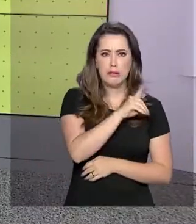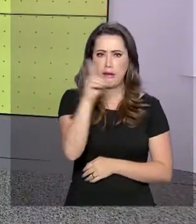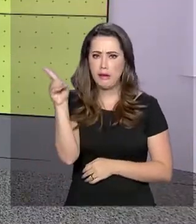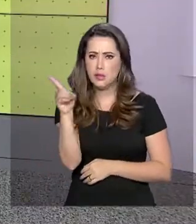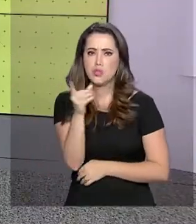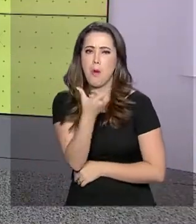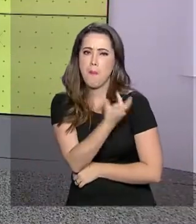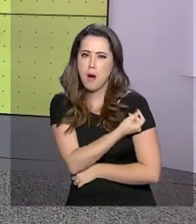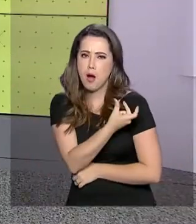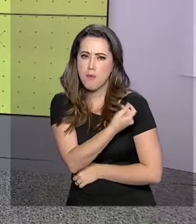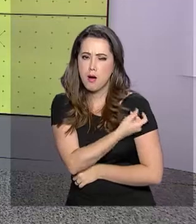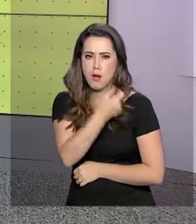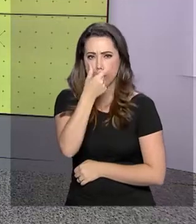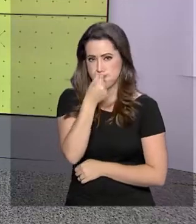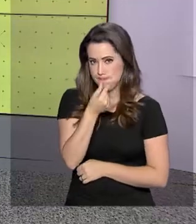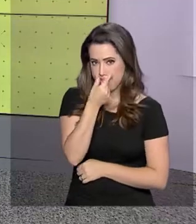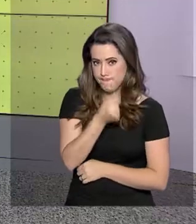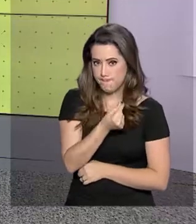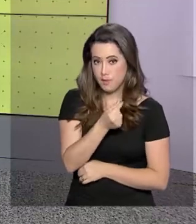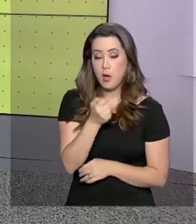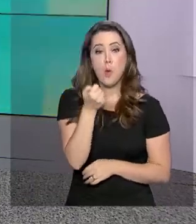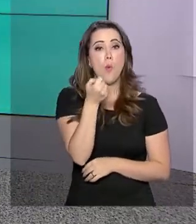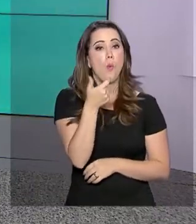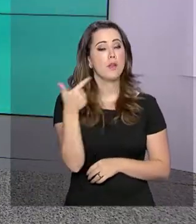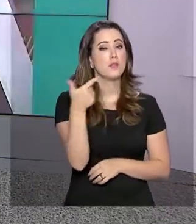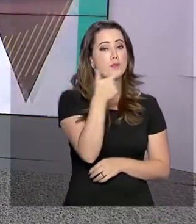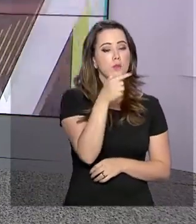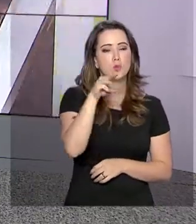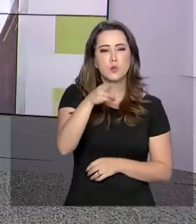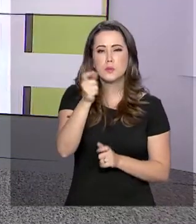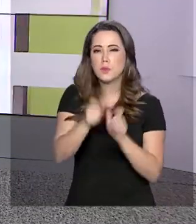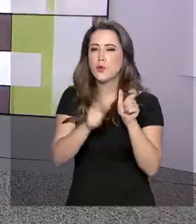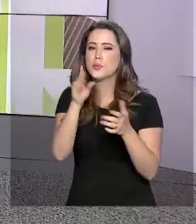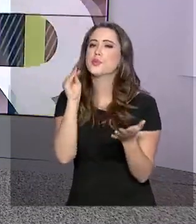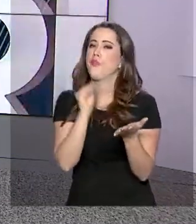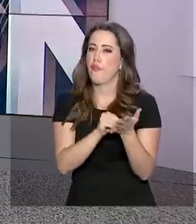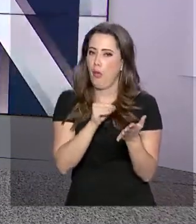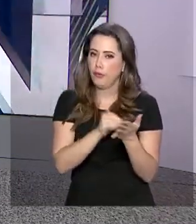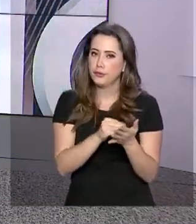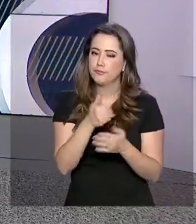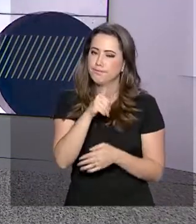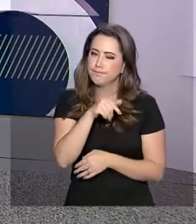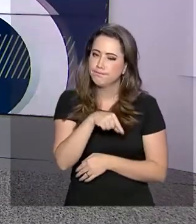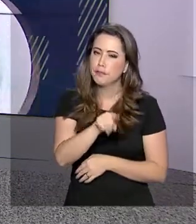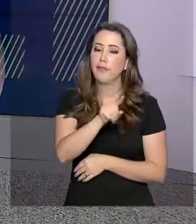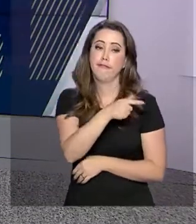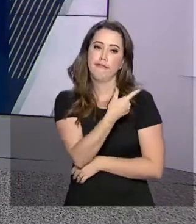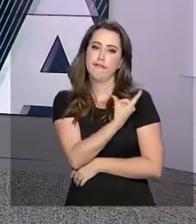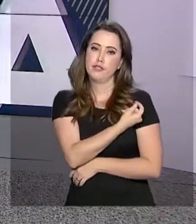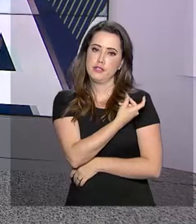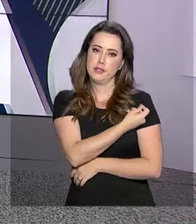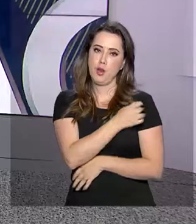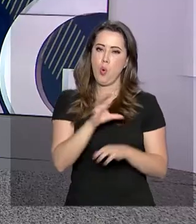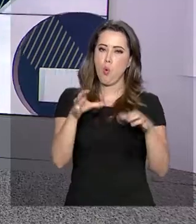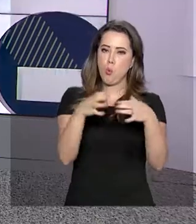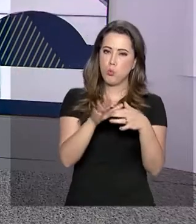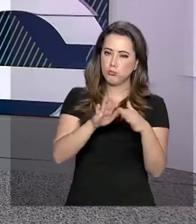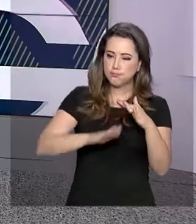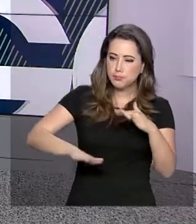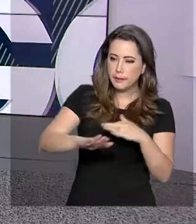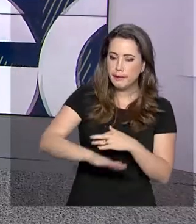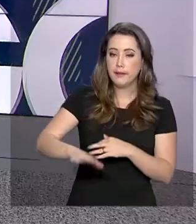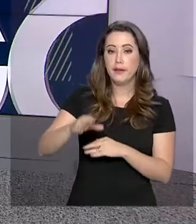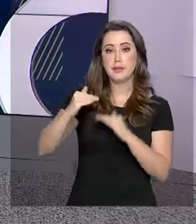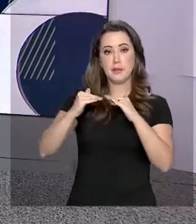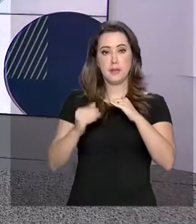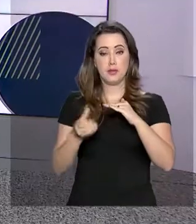a gripe e quase 22 milhões de pessoas ainda não se vacinaram. Do público-alvo, que inclui crianças com menos de 6 anos, idosos,